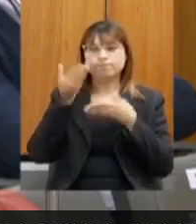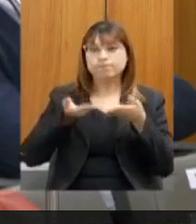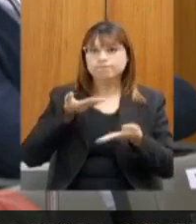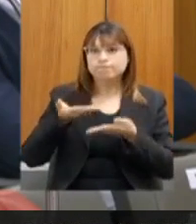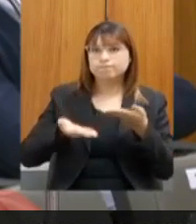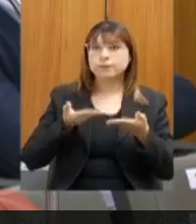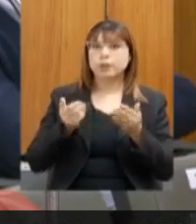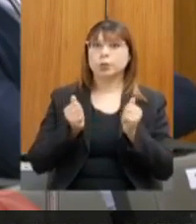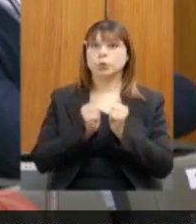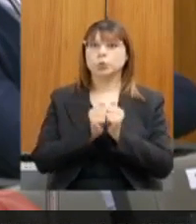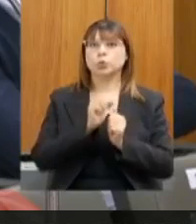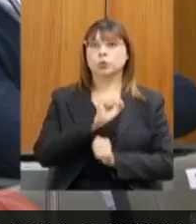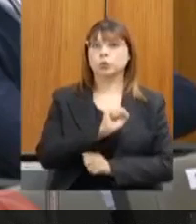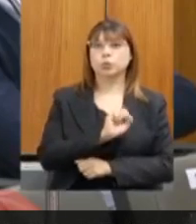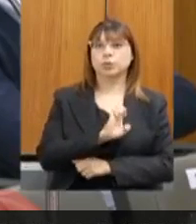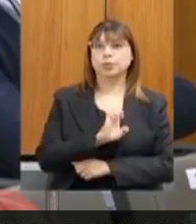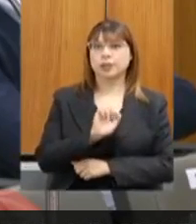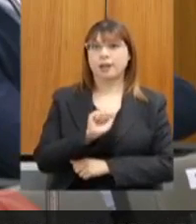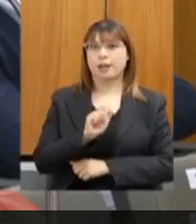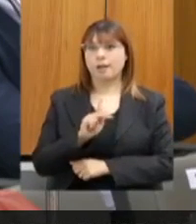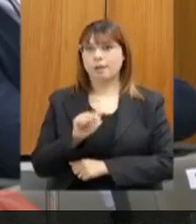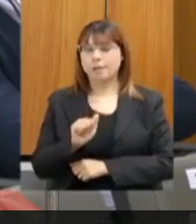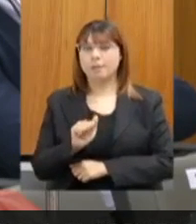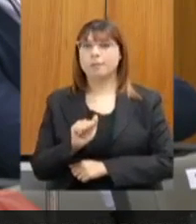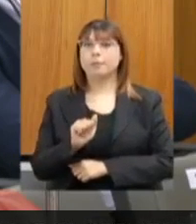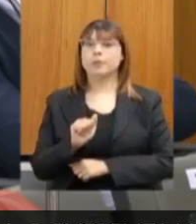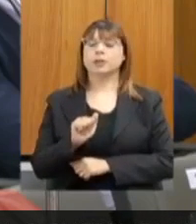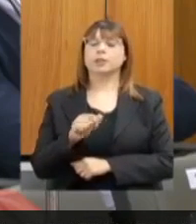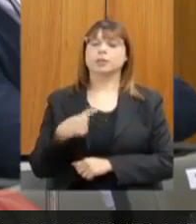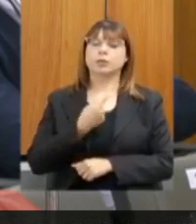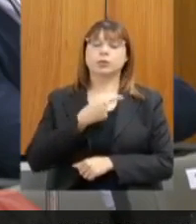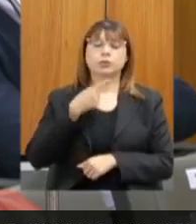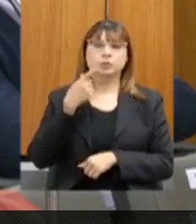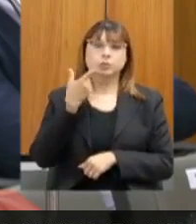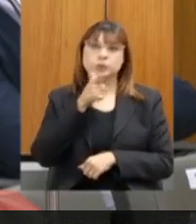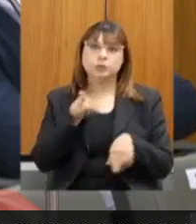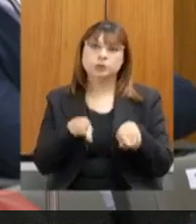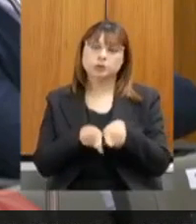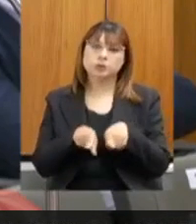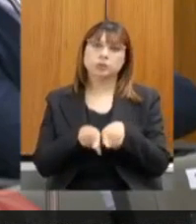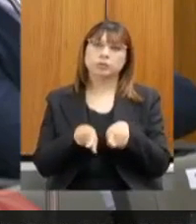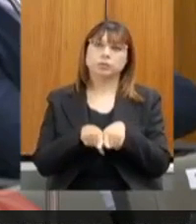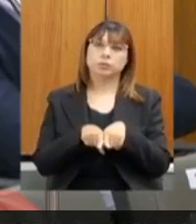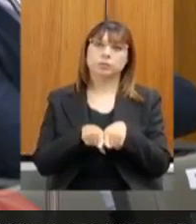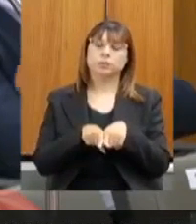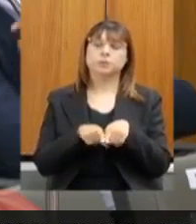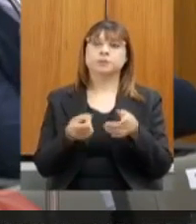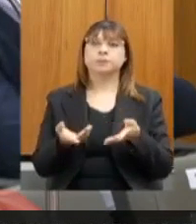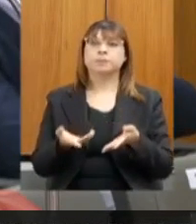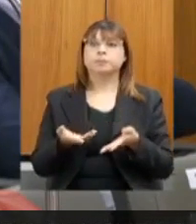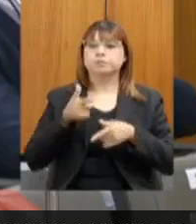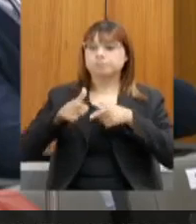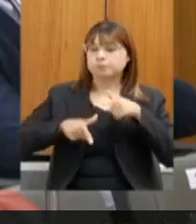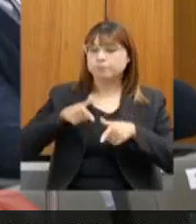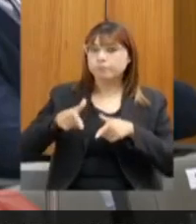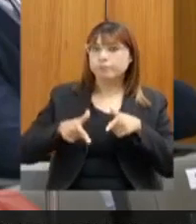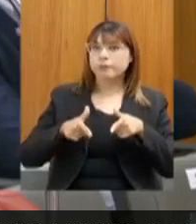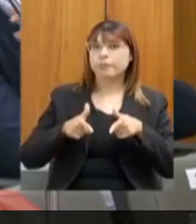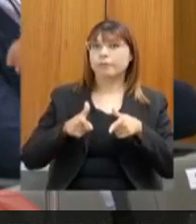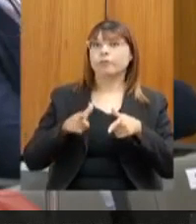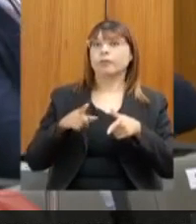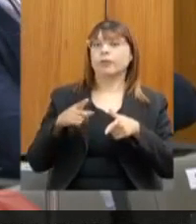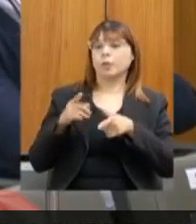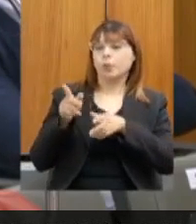junto com a CEAPA, algumas outras entidades, a gente tem tido também muitas ações, escutado muito